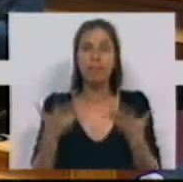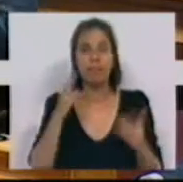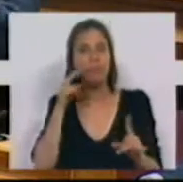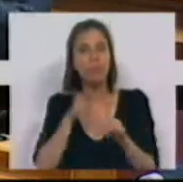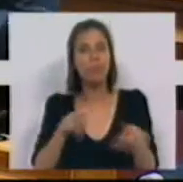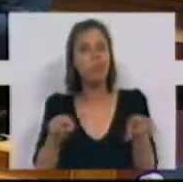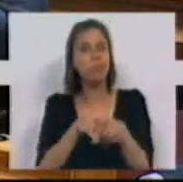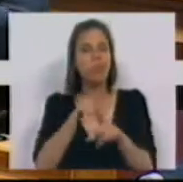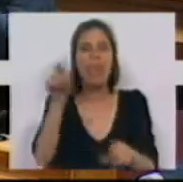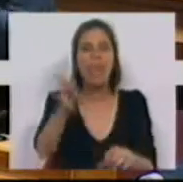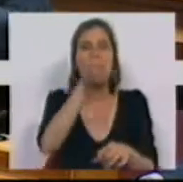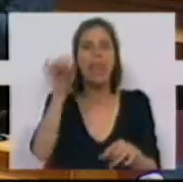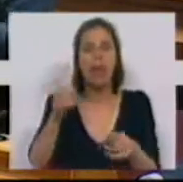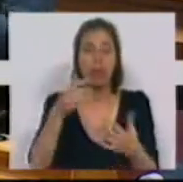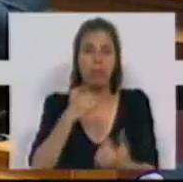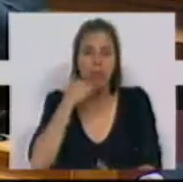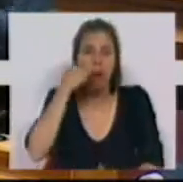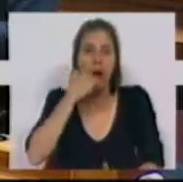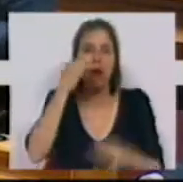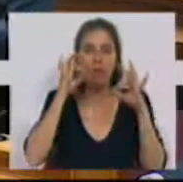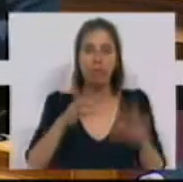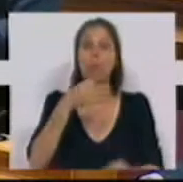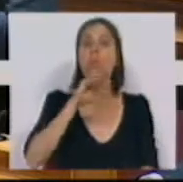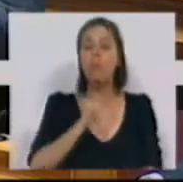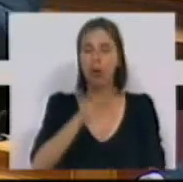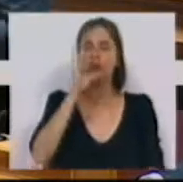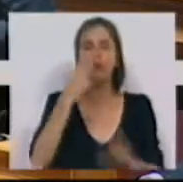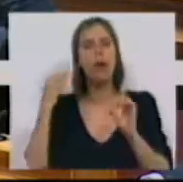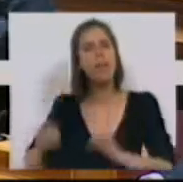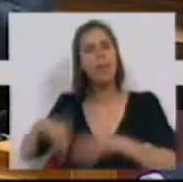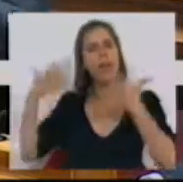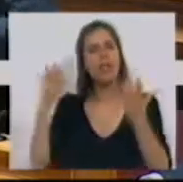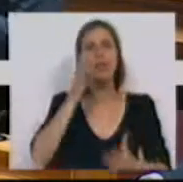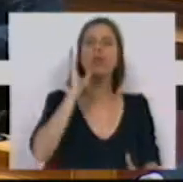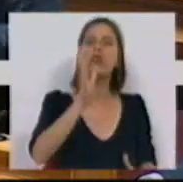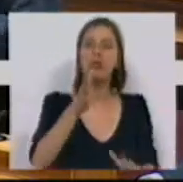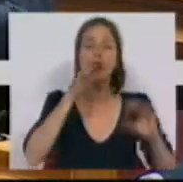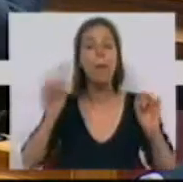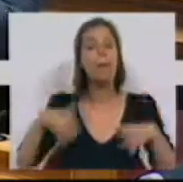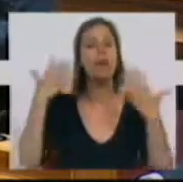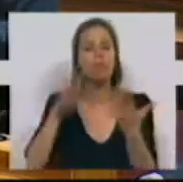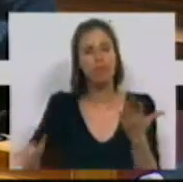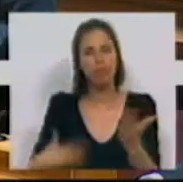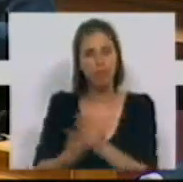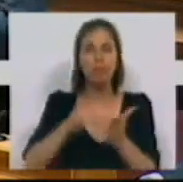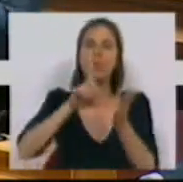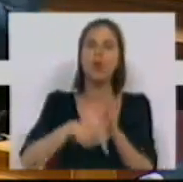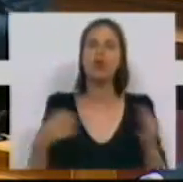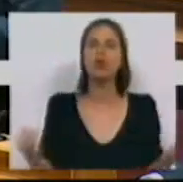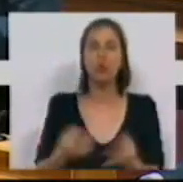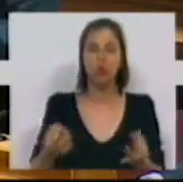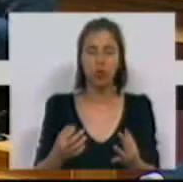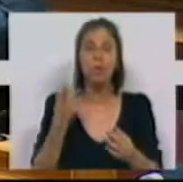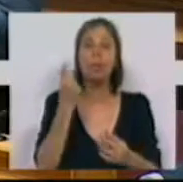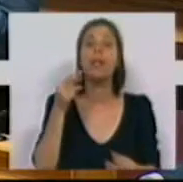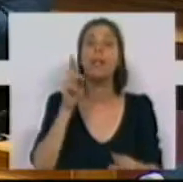vista como um erro e um erro crasso. Aliás, o PS disse-o desde o início, desde o início apresentou projetos para que